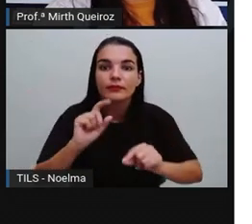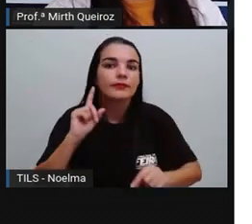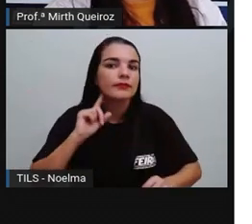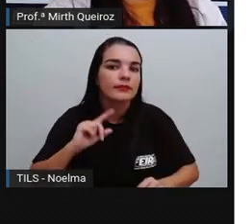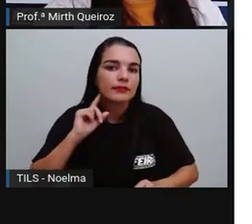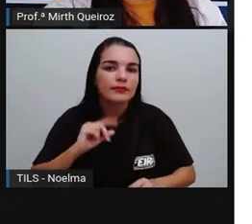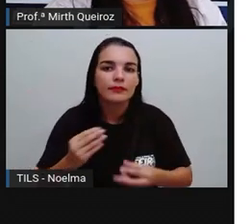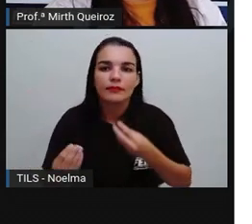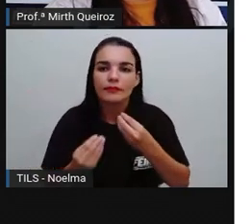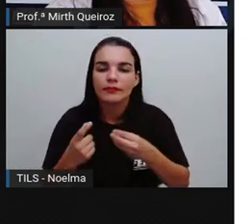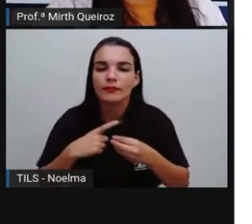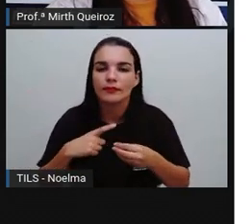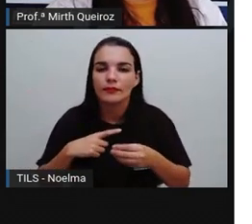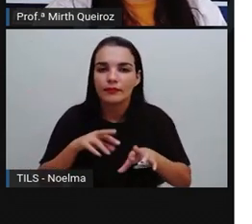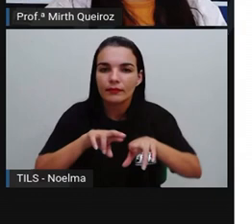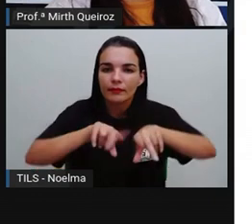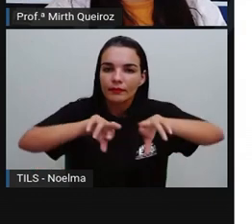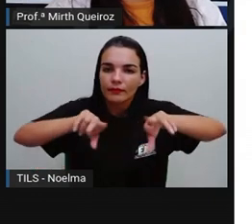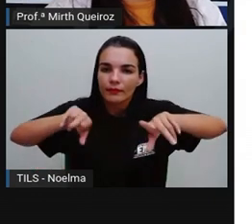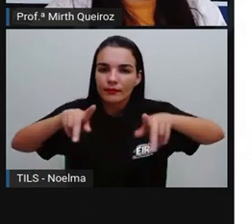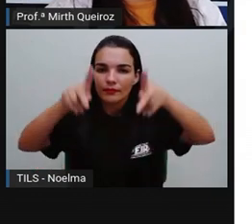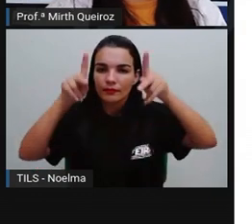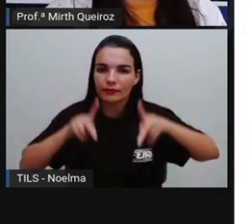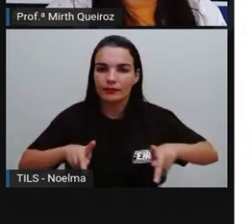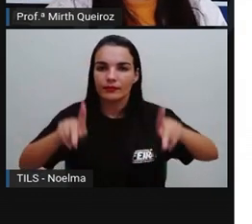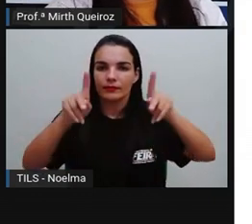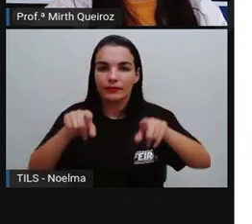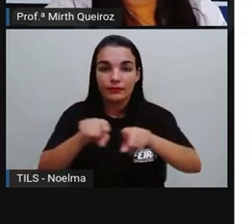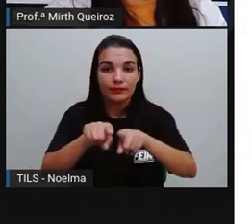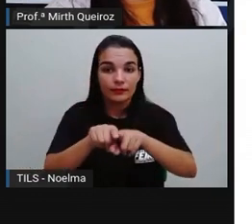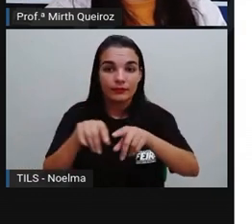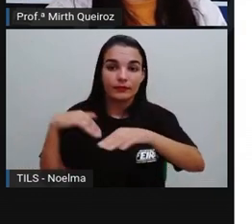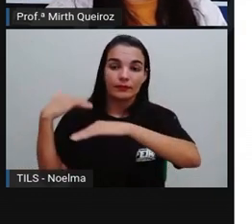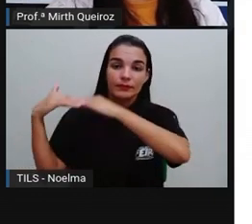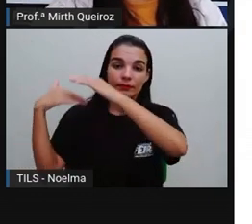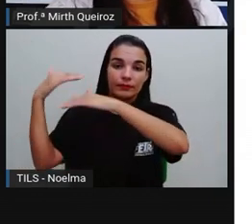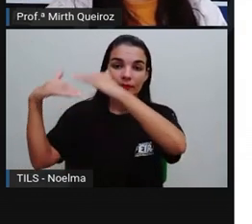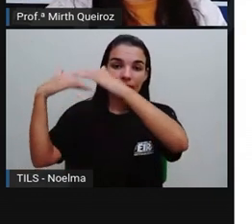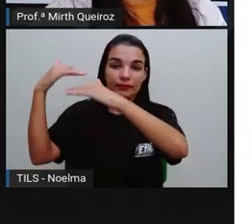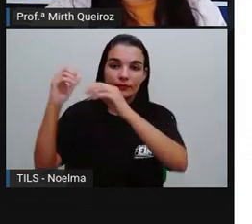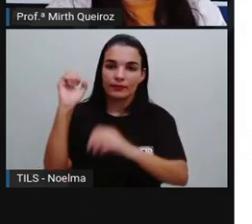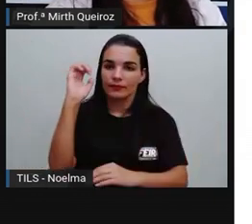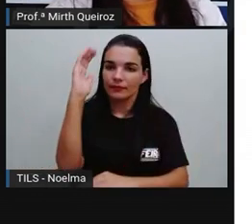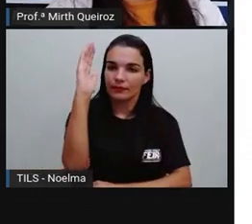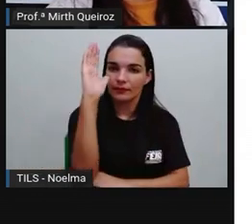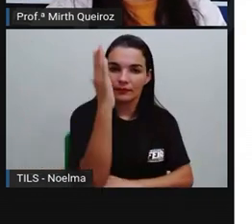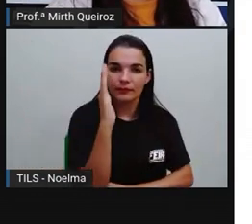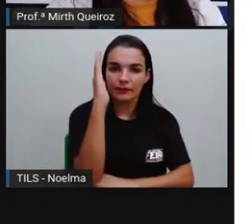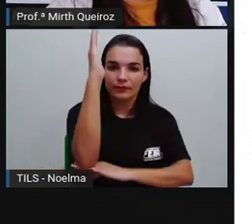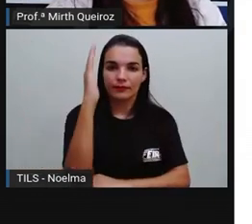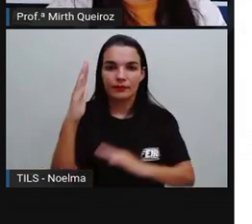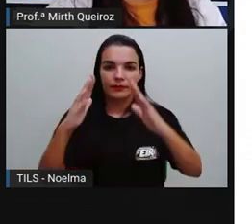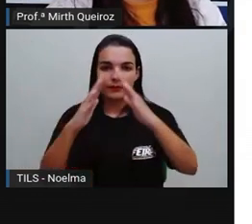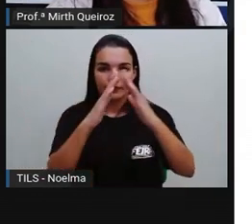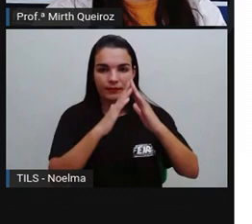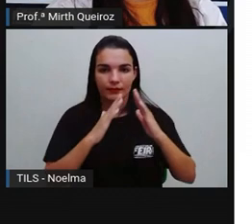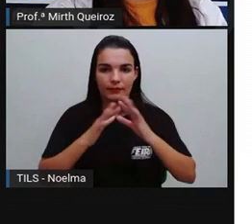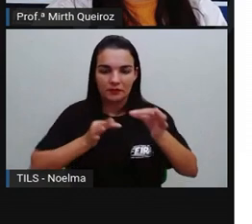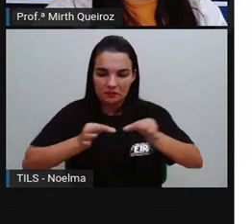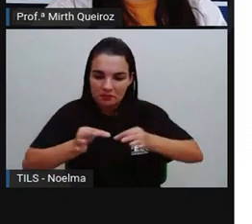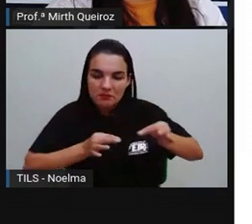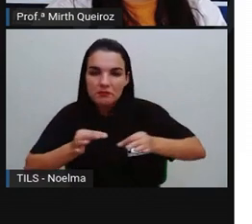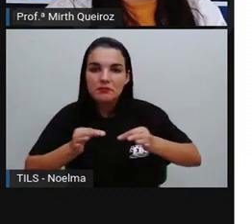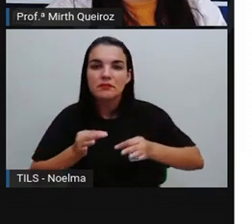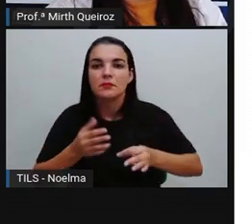tendo como consequência a diversidade populacional e um desenvolvimento de edificações muito bem trabalhadas,